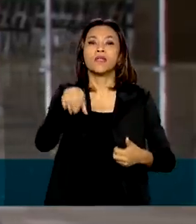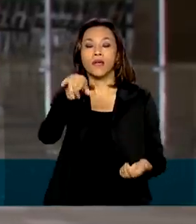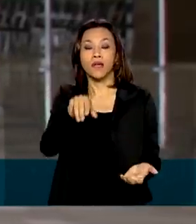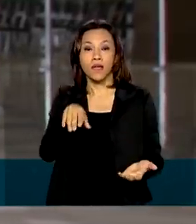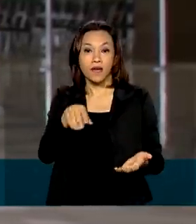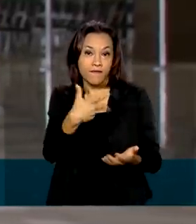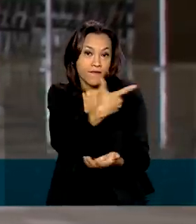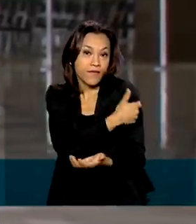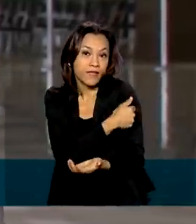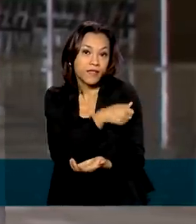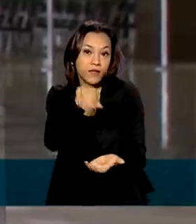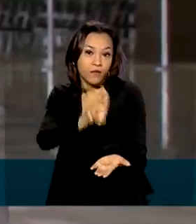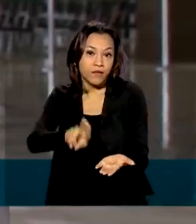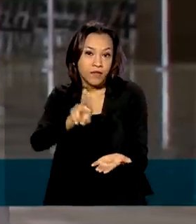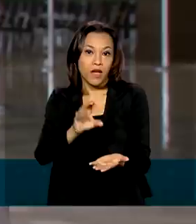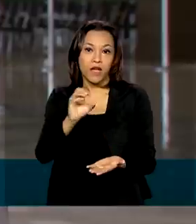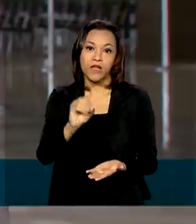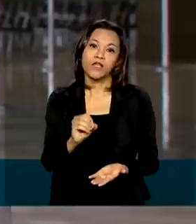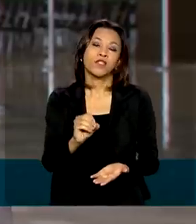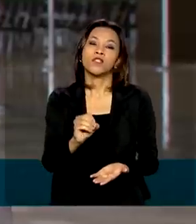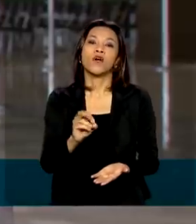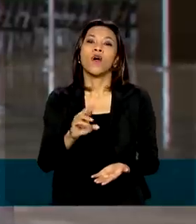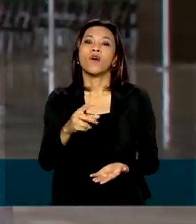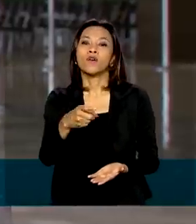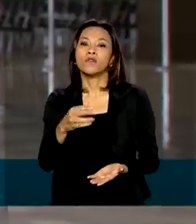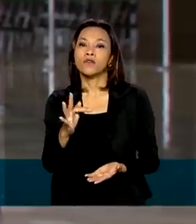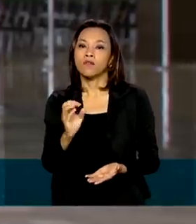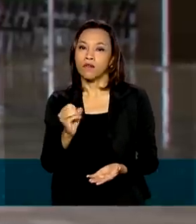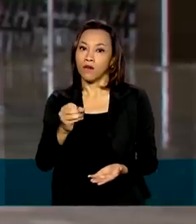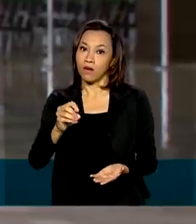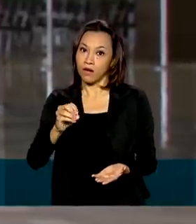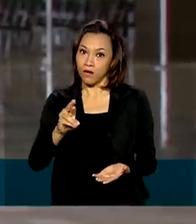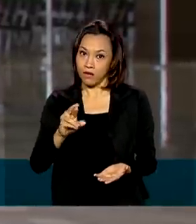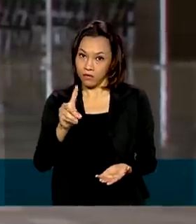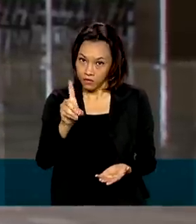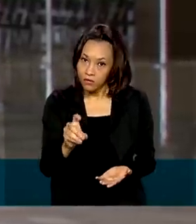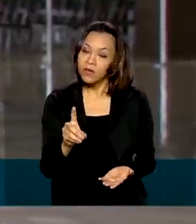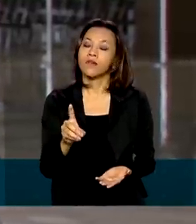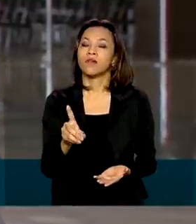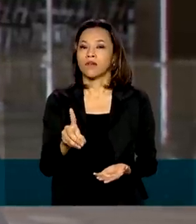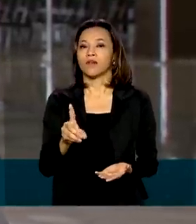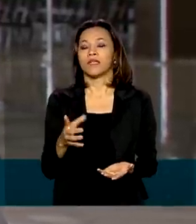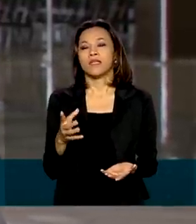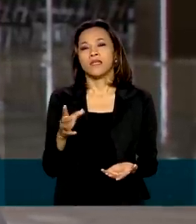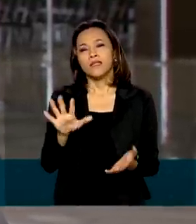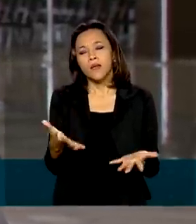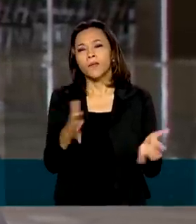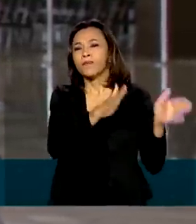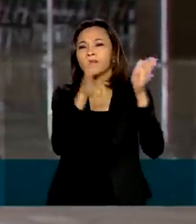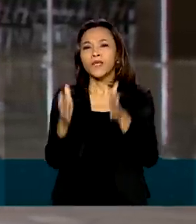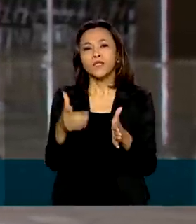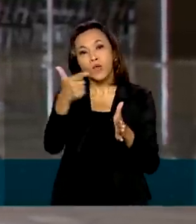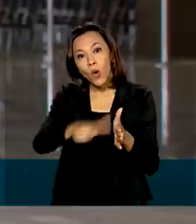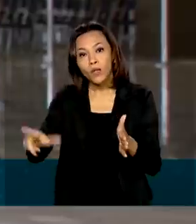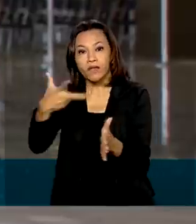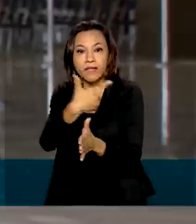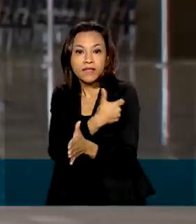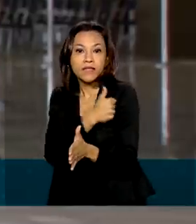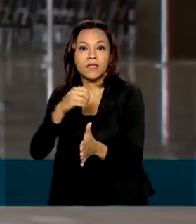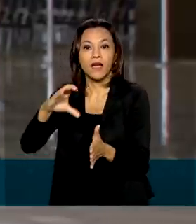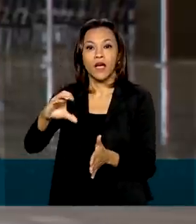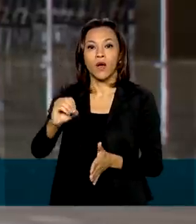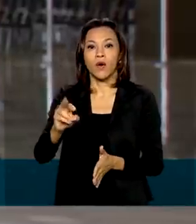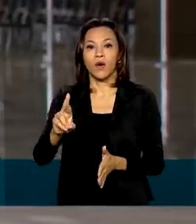a equipe técnica vai se aprofundar na análise desses dados e dessas informações. Quanto à vacina Coronavac, após receber a